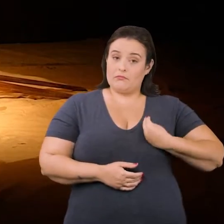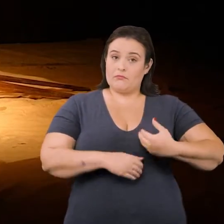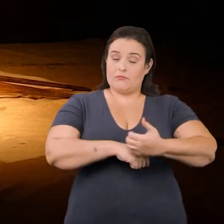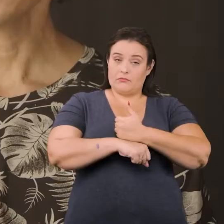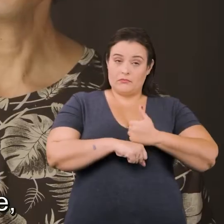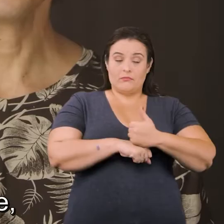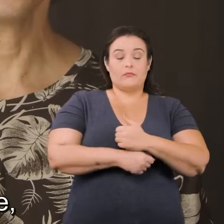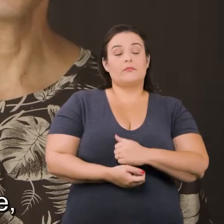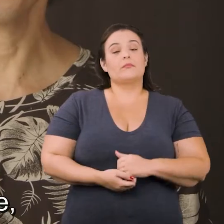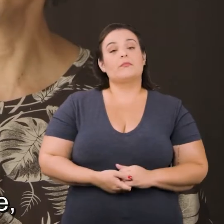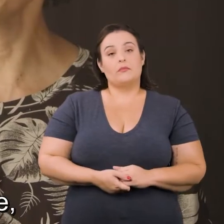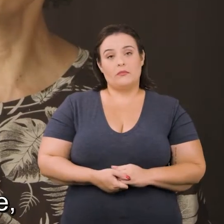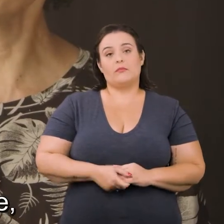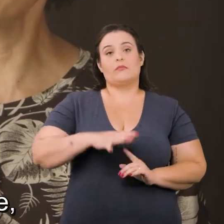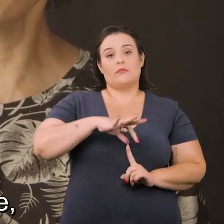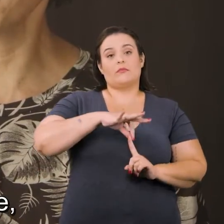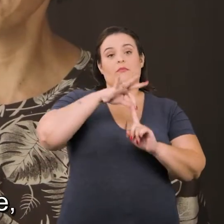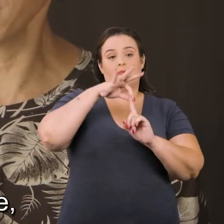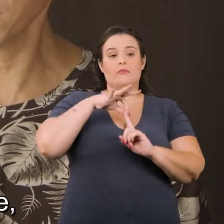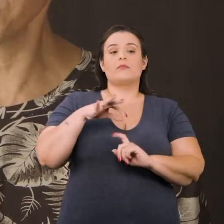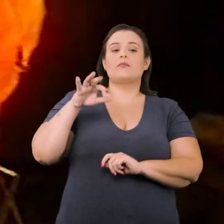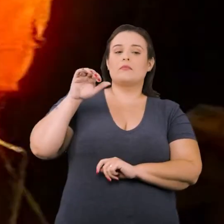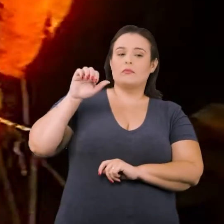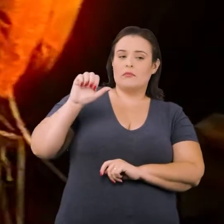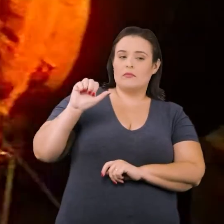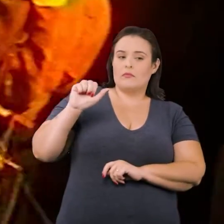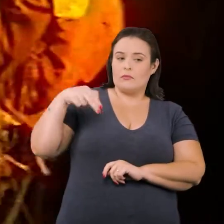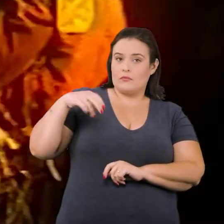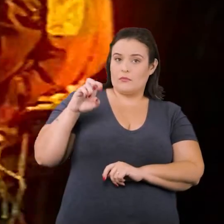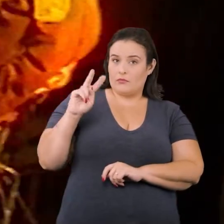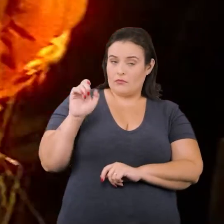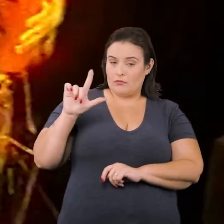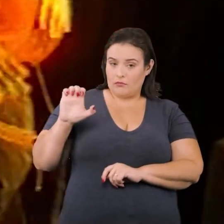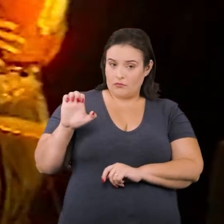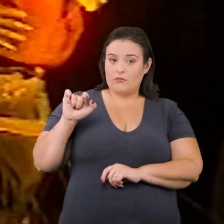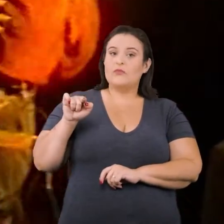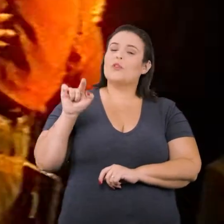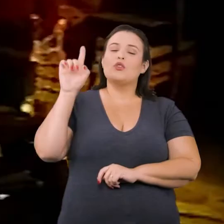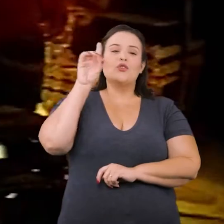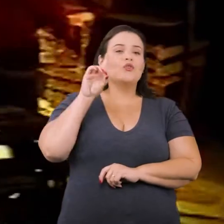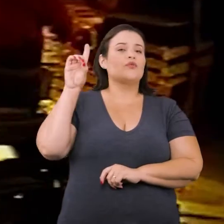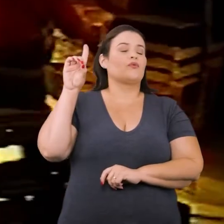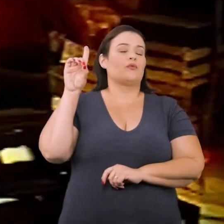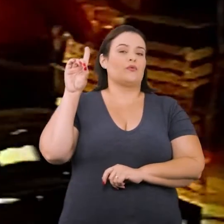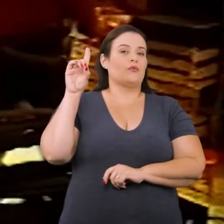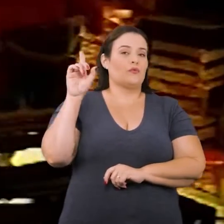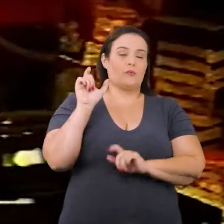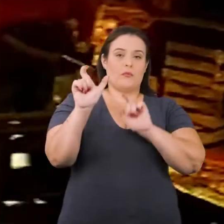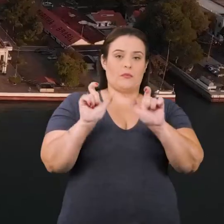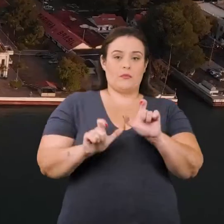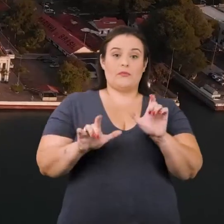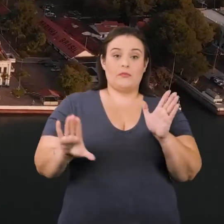dos anos 2000. Isso aí entra uma referência muito grande da Nelly Frank, de Divinas Palavras, que ela foi um modelo muito grande de uma